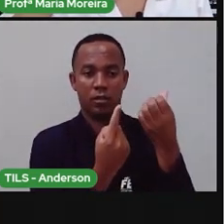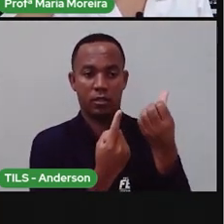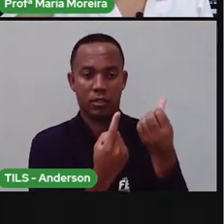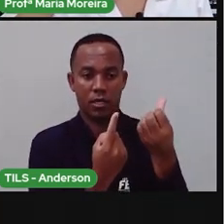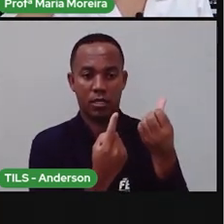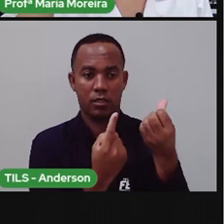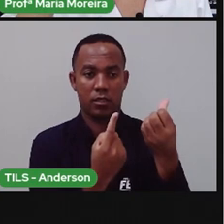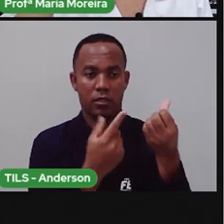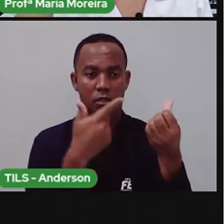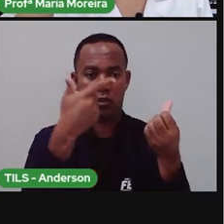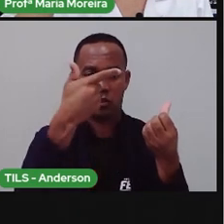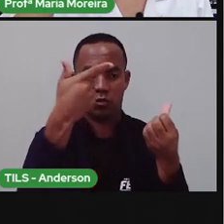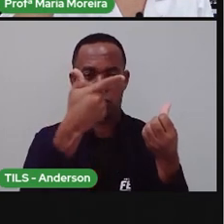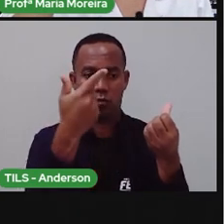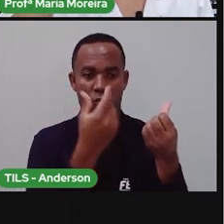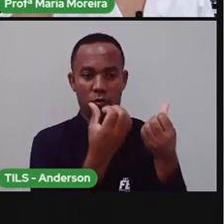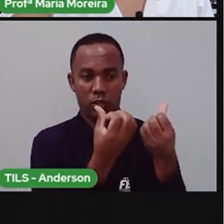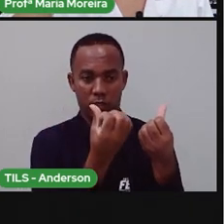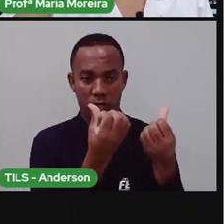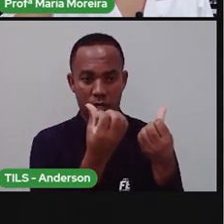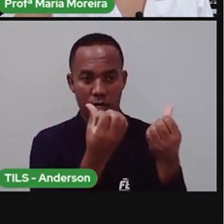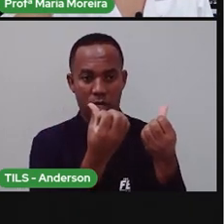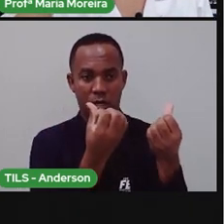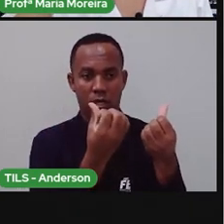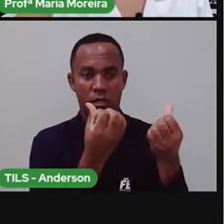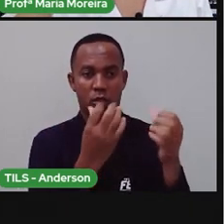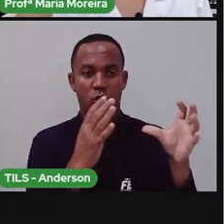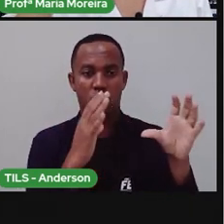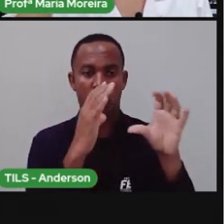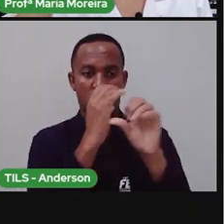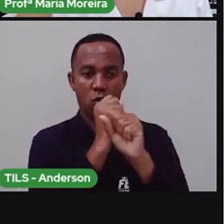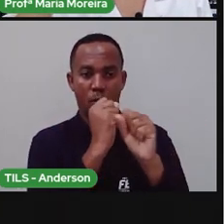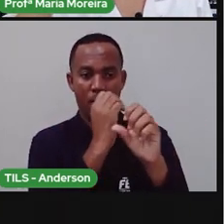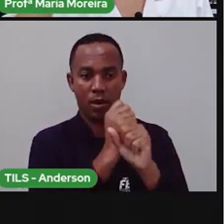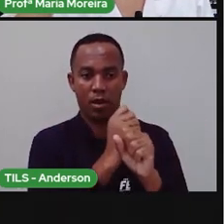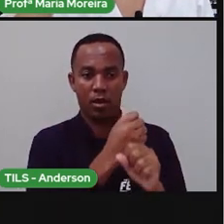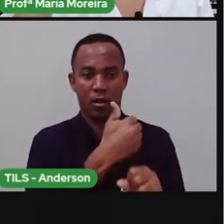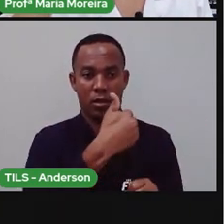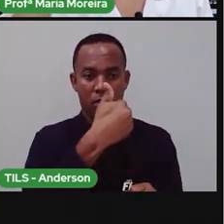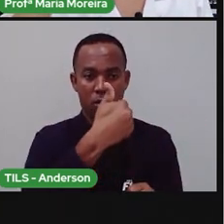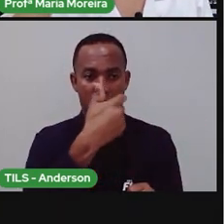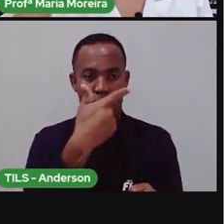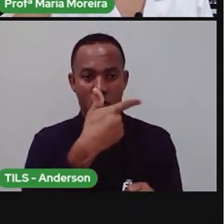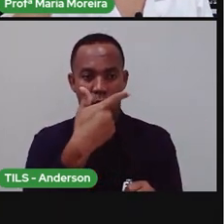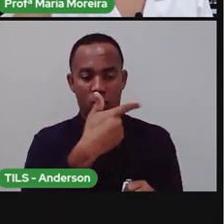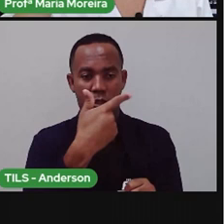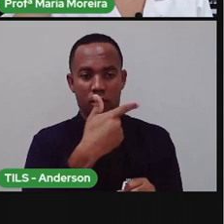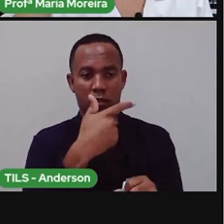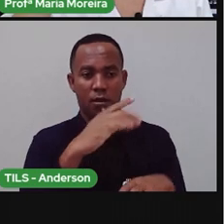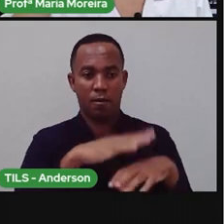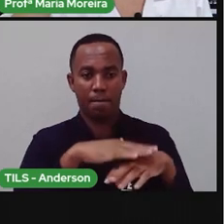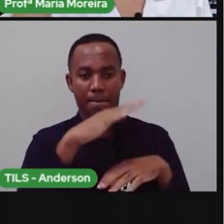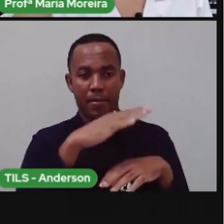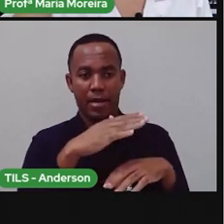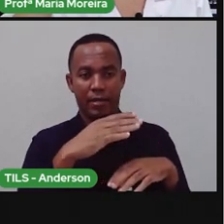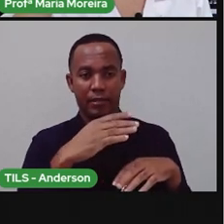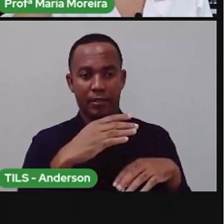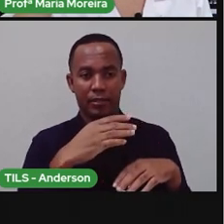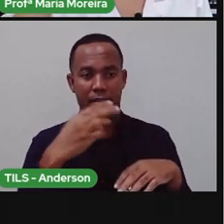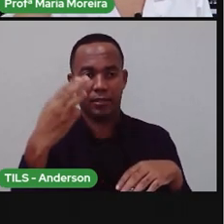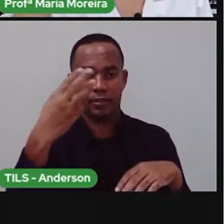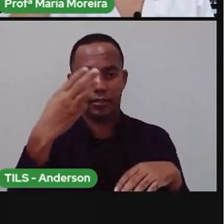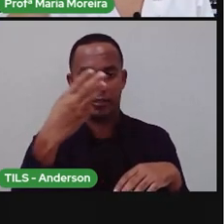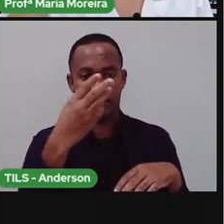mais 6 no segundo ano, deu quanto? 12. Com mais 6 horas, aí, o terceiro